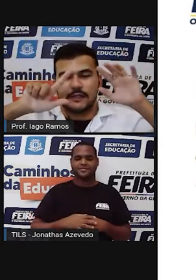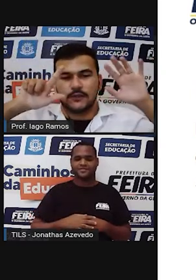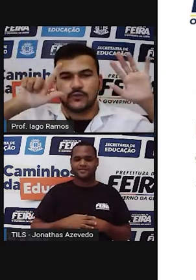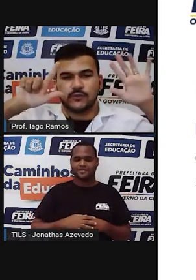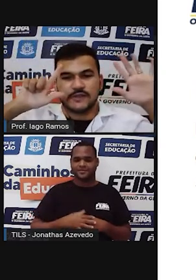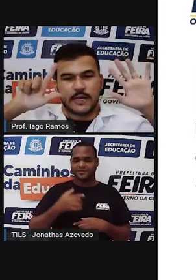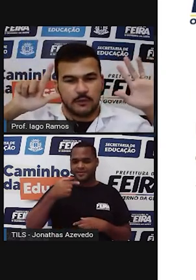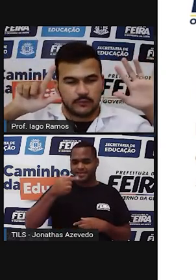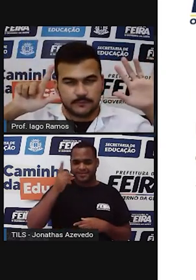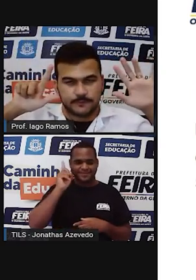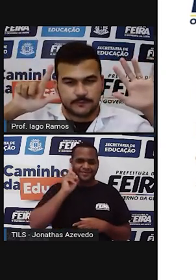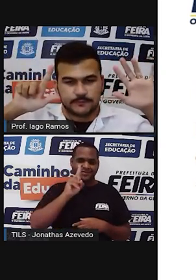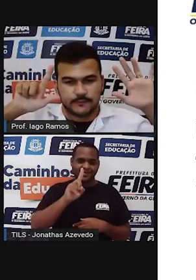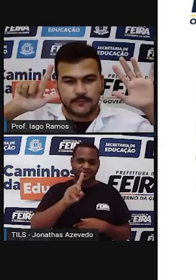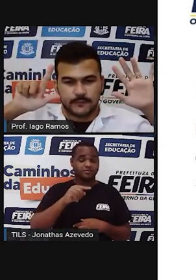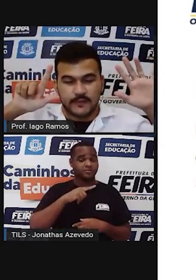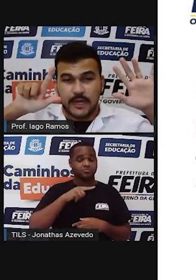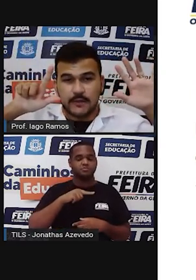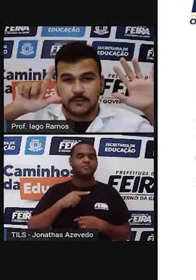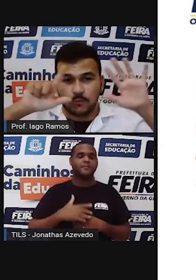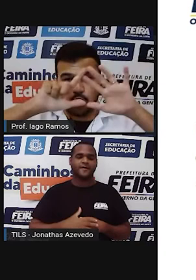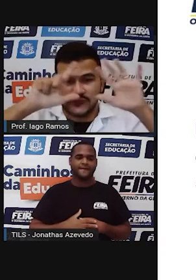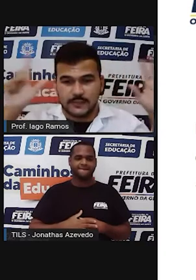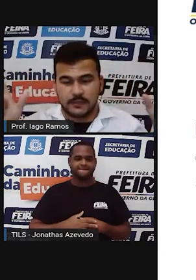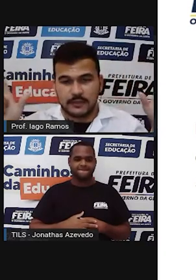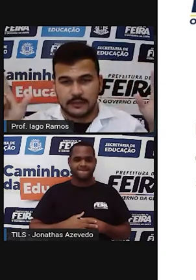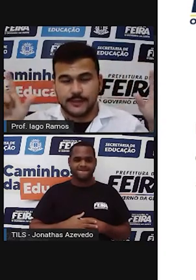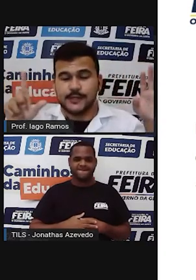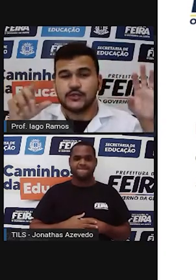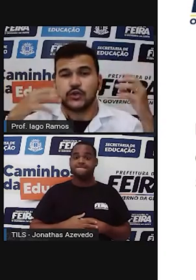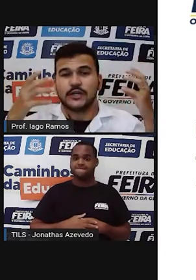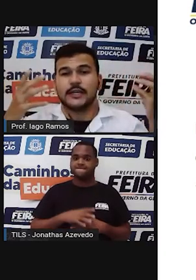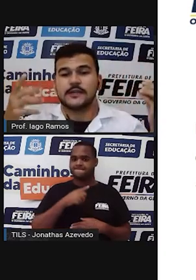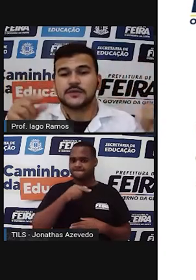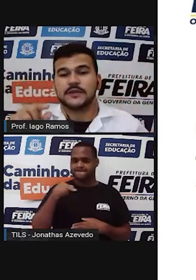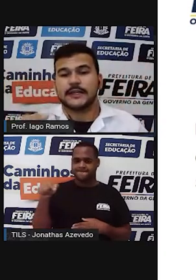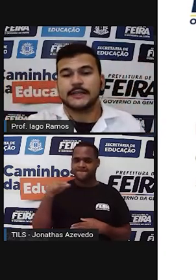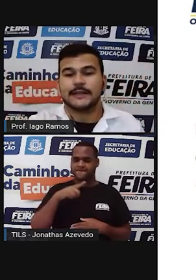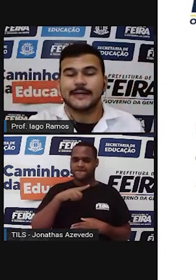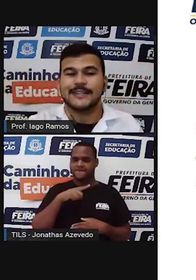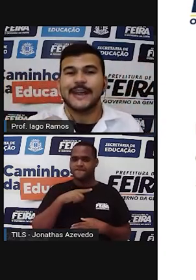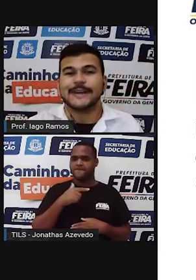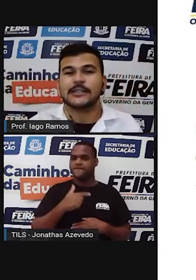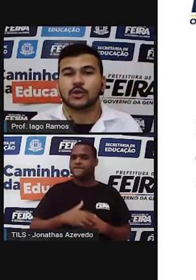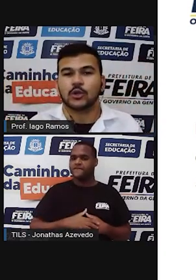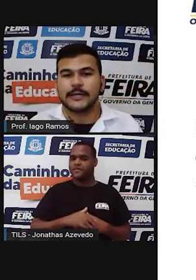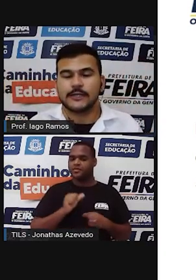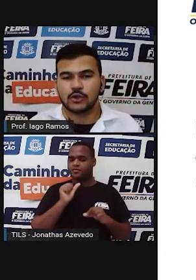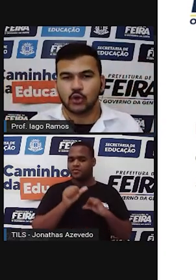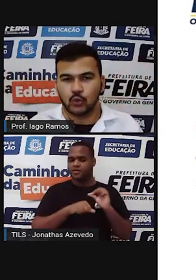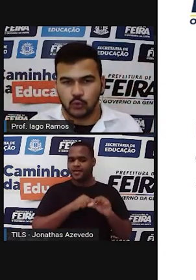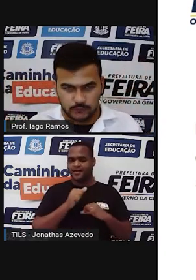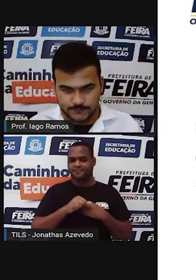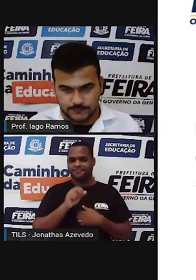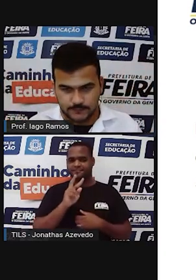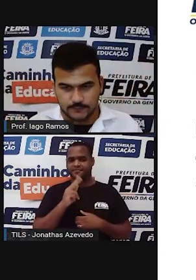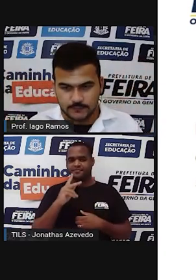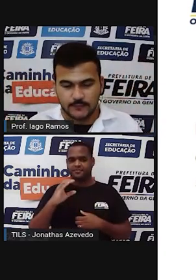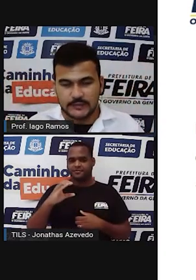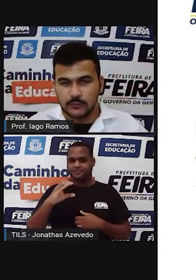12 litros no sábado, tá? Por semana. Só que isso tem que estar em hectolitro.